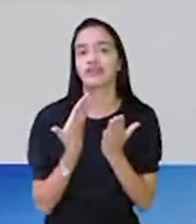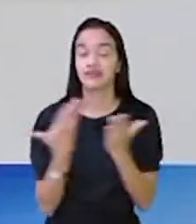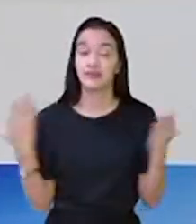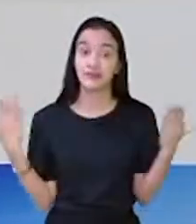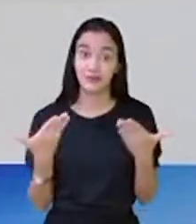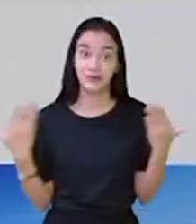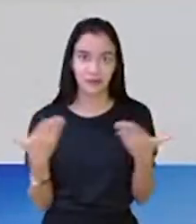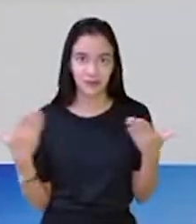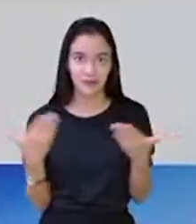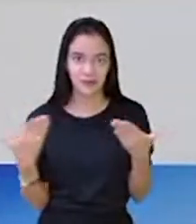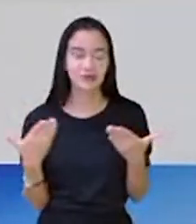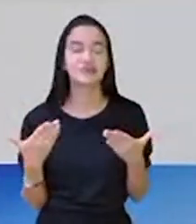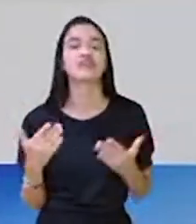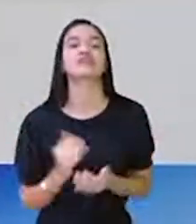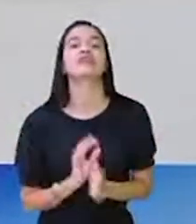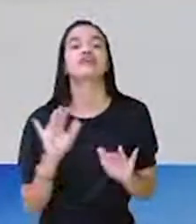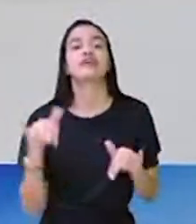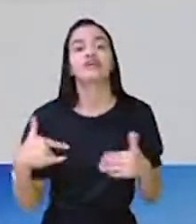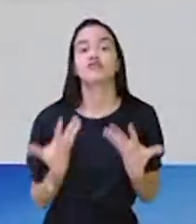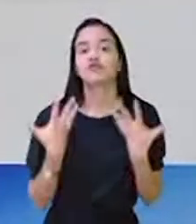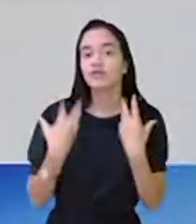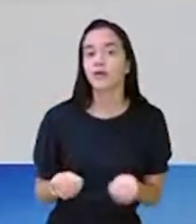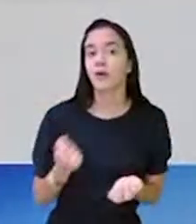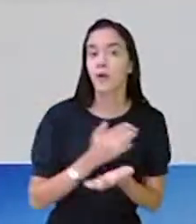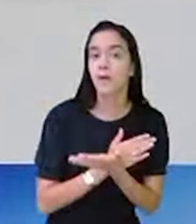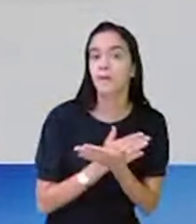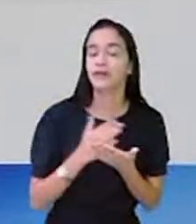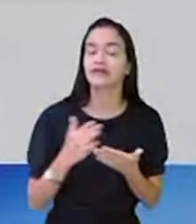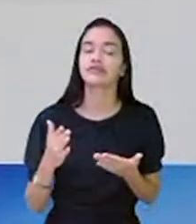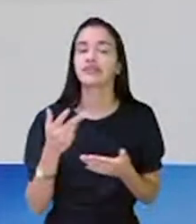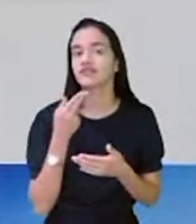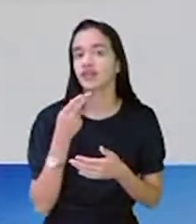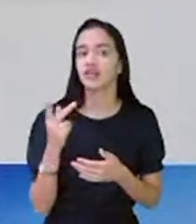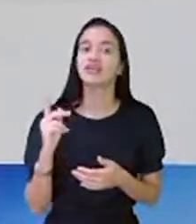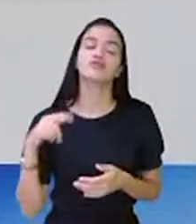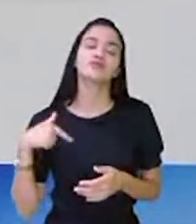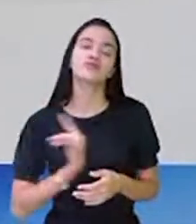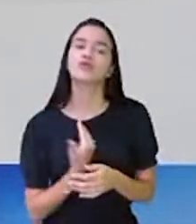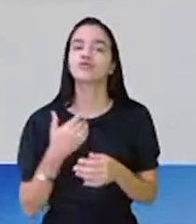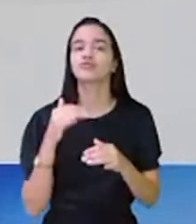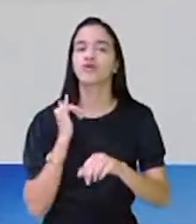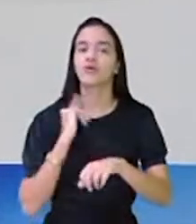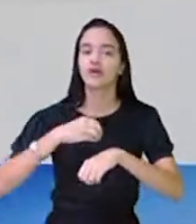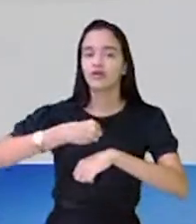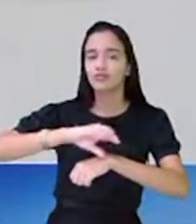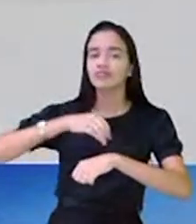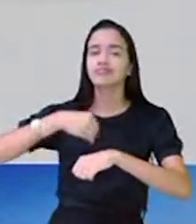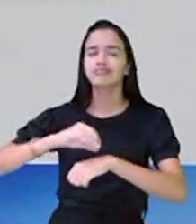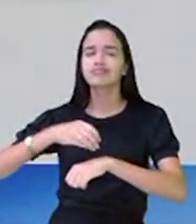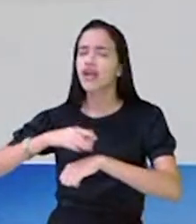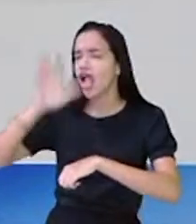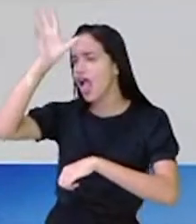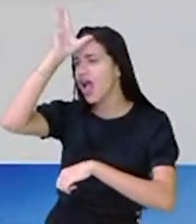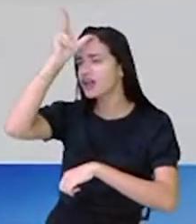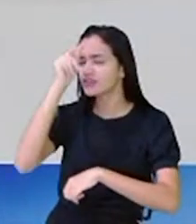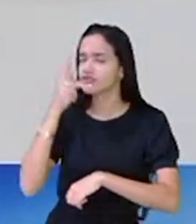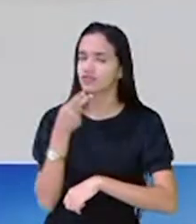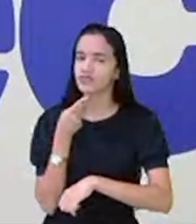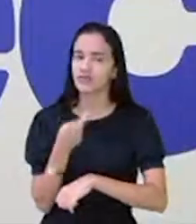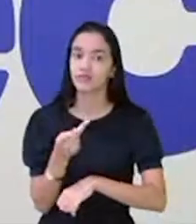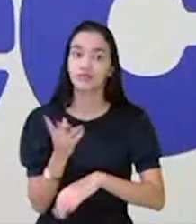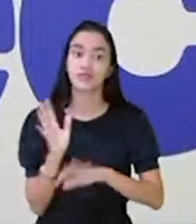hoje de língua portuguesa. Vamos começar falando dos nossos recados, porque será que Carijó deu os recados, professora Cátia?